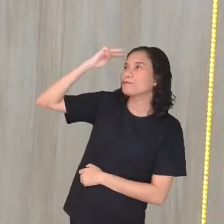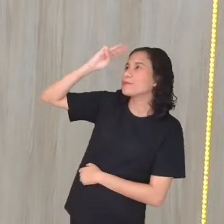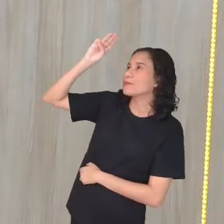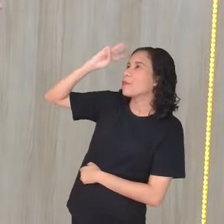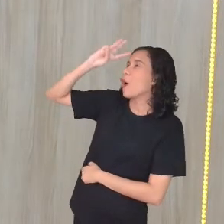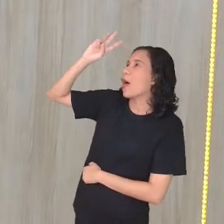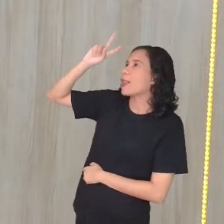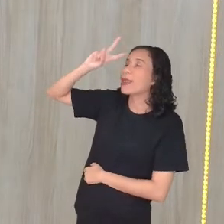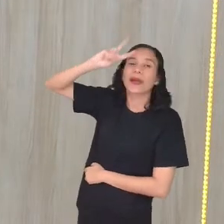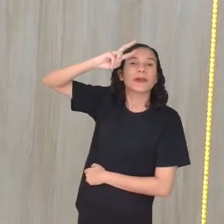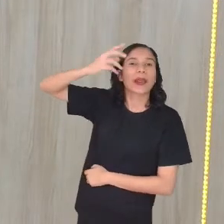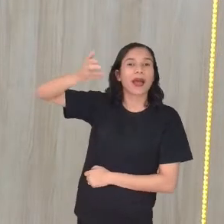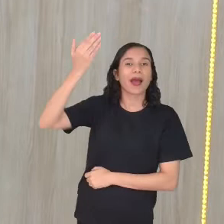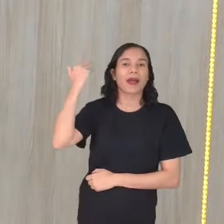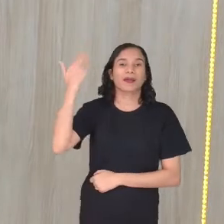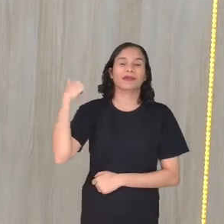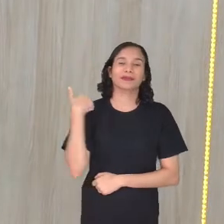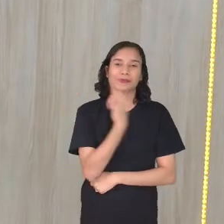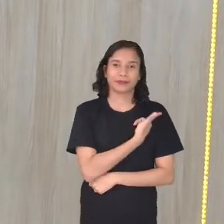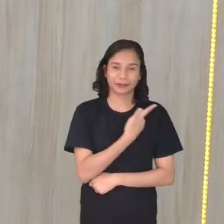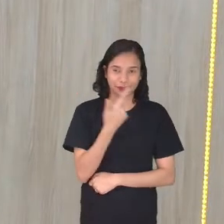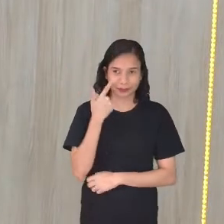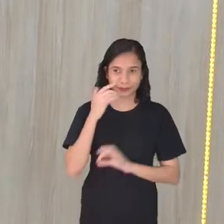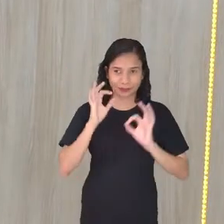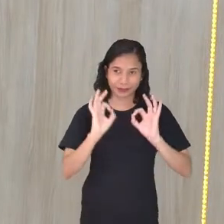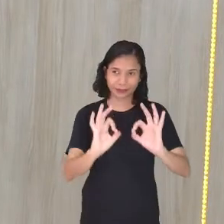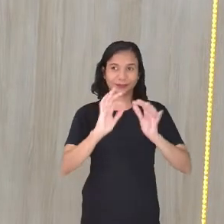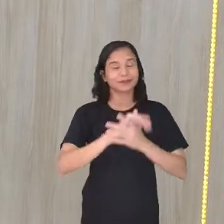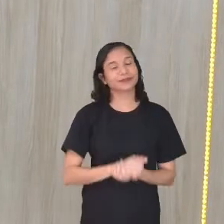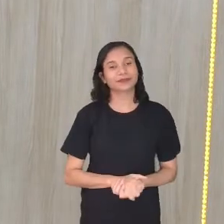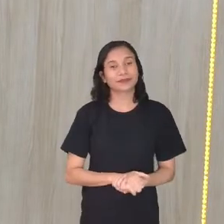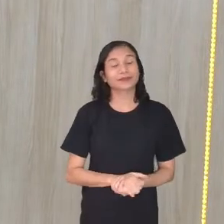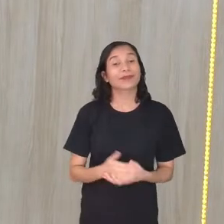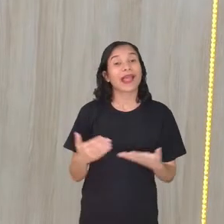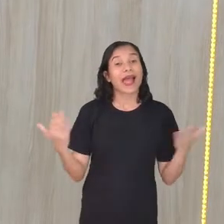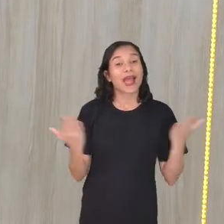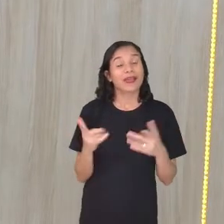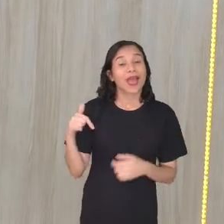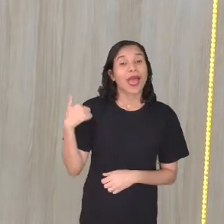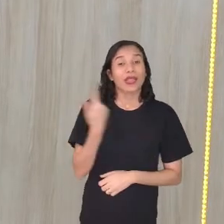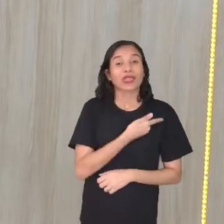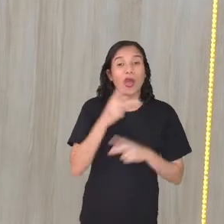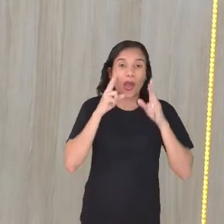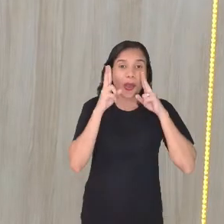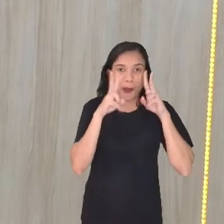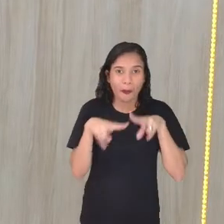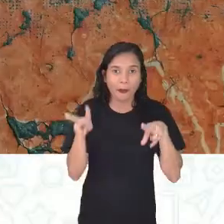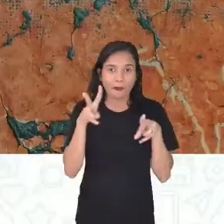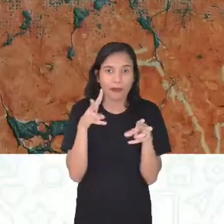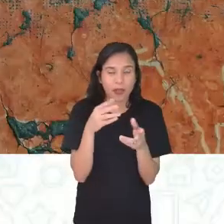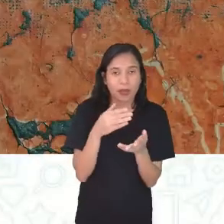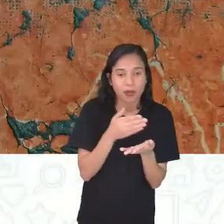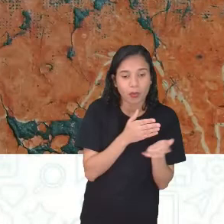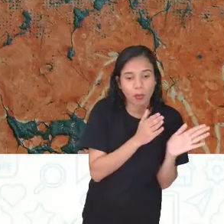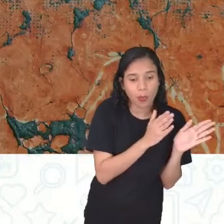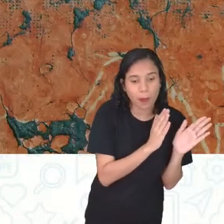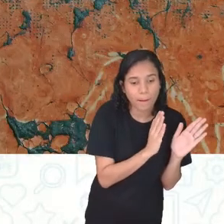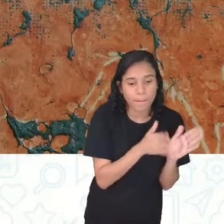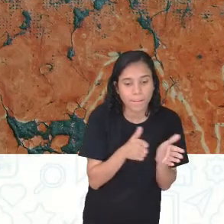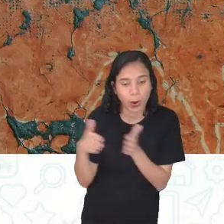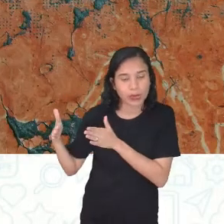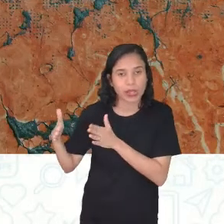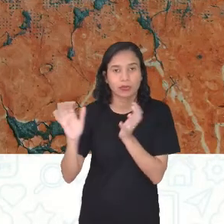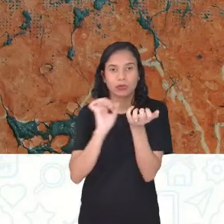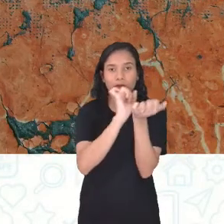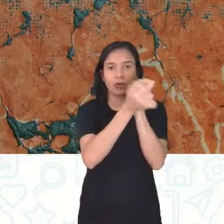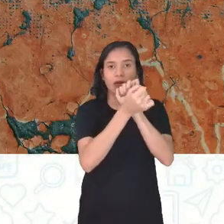resgate da nossa história, certo? E aí a gente vai ver os passos da escravidão no